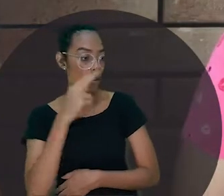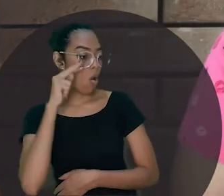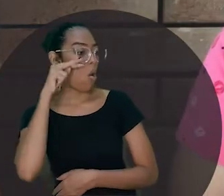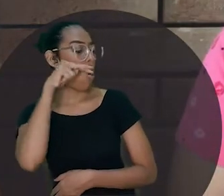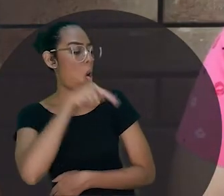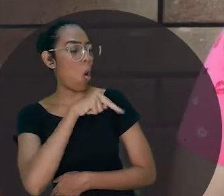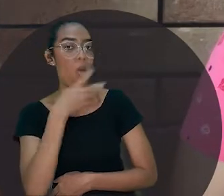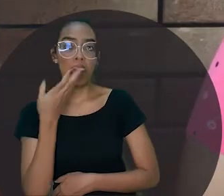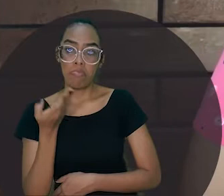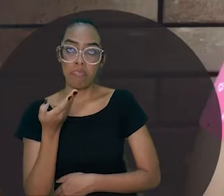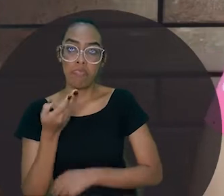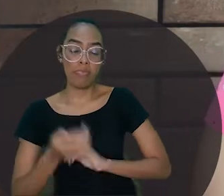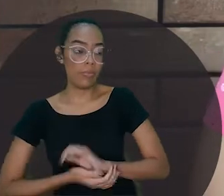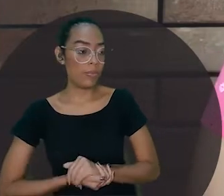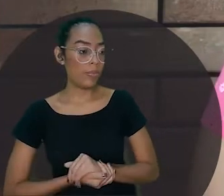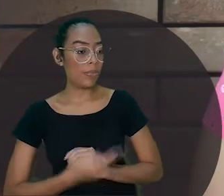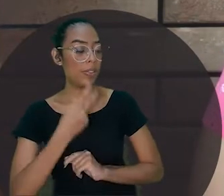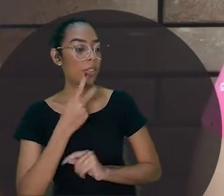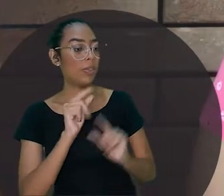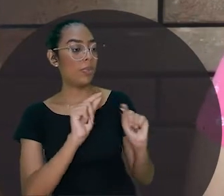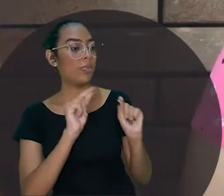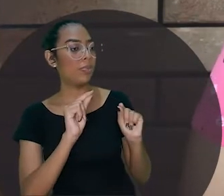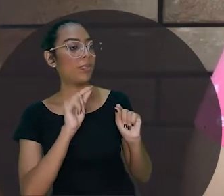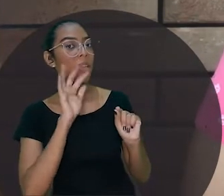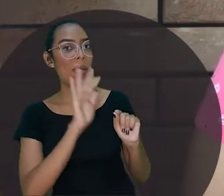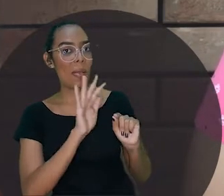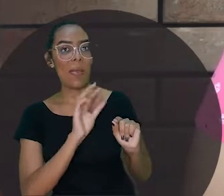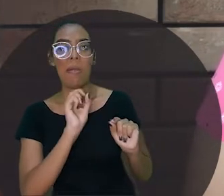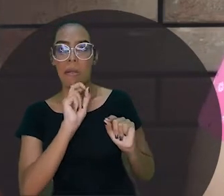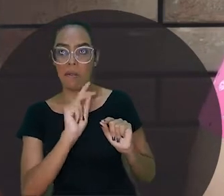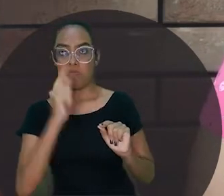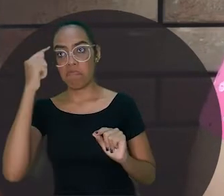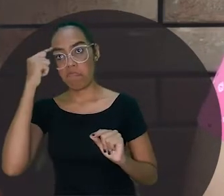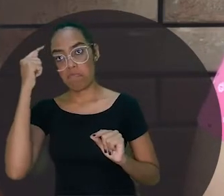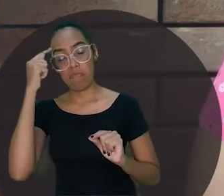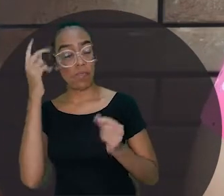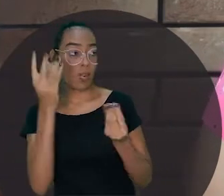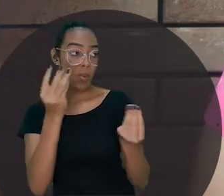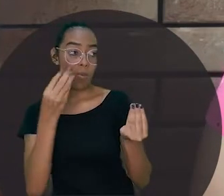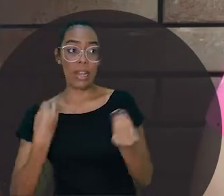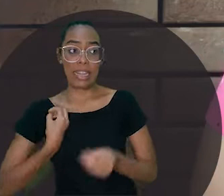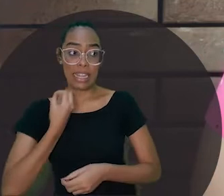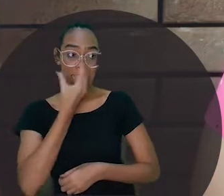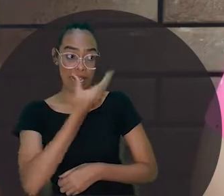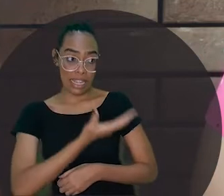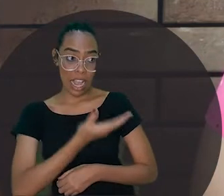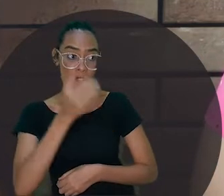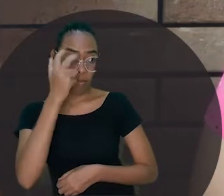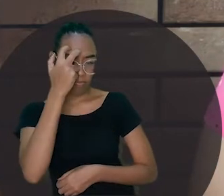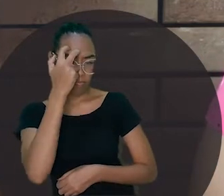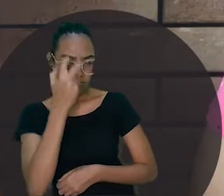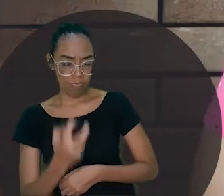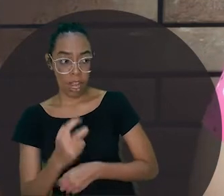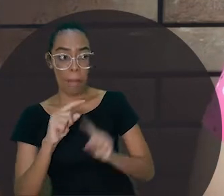O criador olhou bem para a cara do macaco. E disse a ele que até poderia pensar em dar